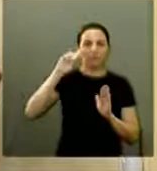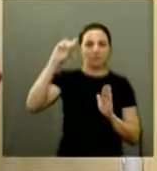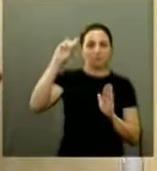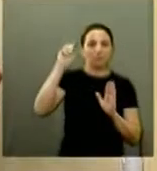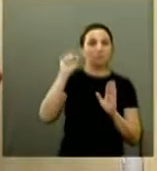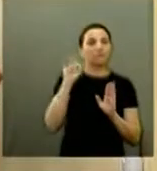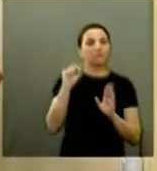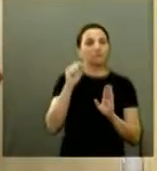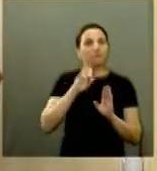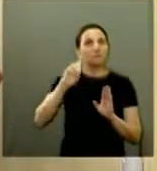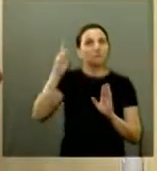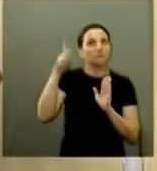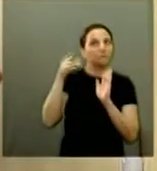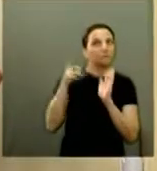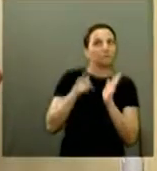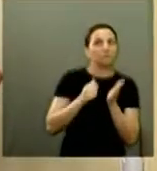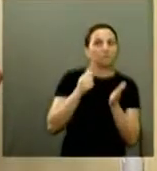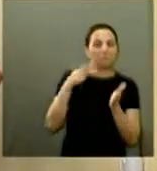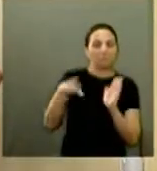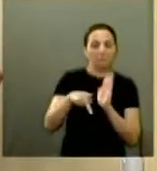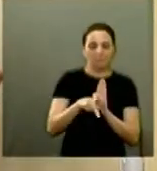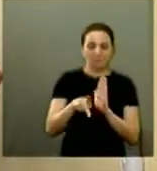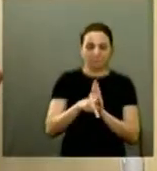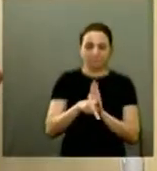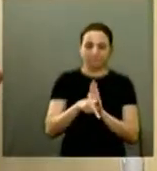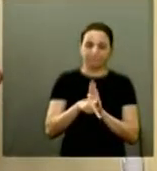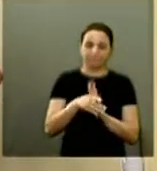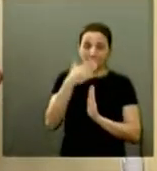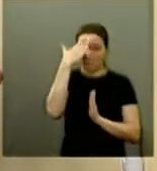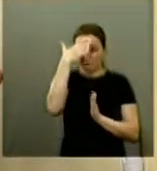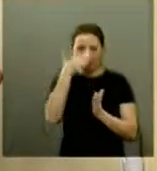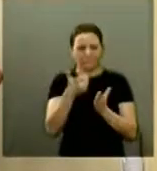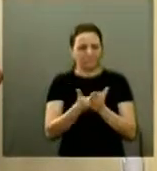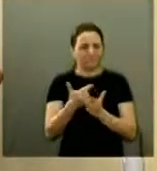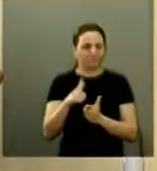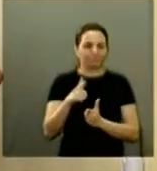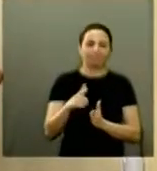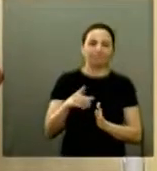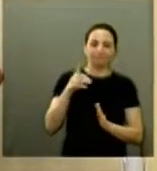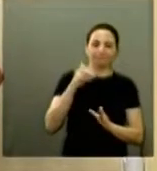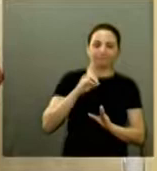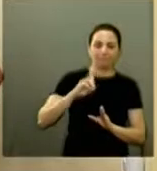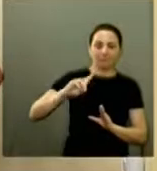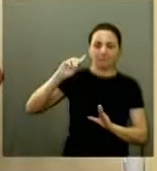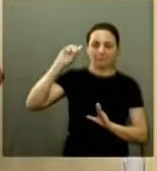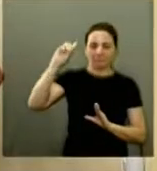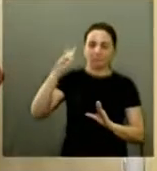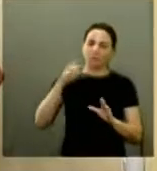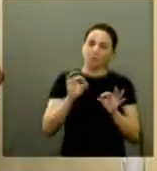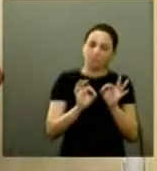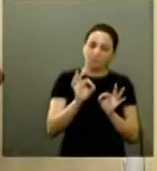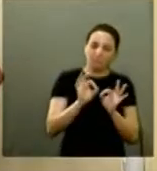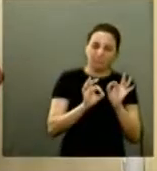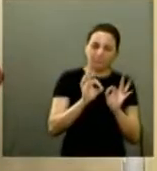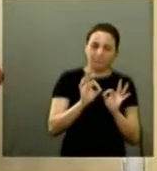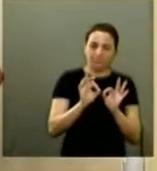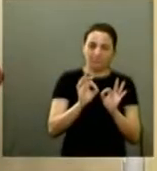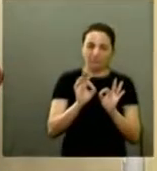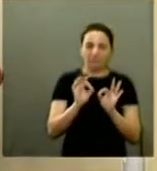Os fariseus saíram e fizeram um plano para apanhar Jesus em alguma palavra.